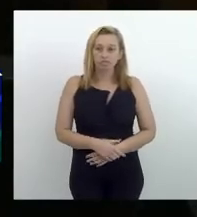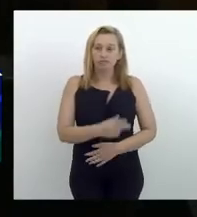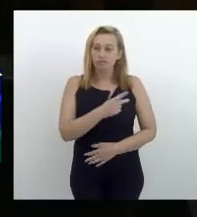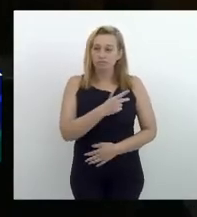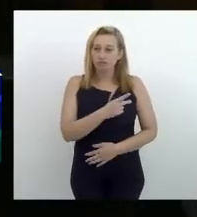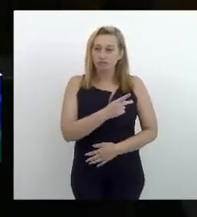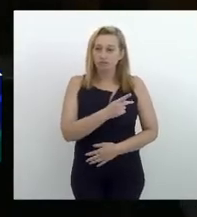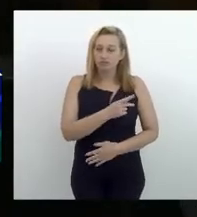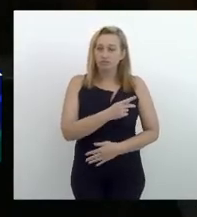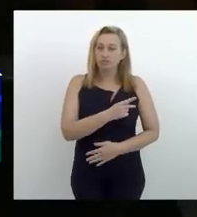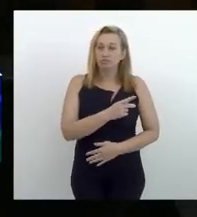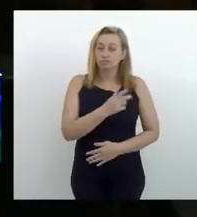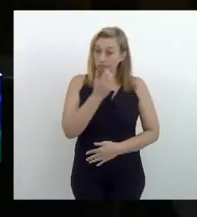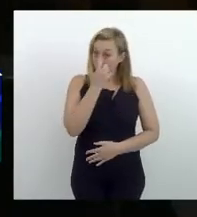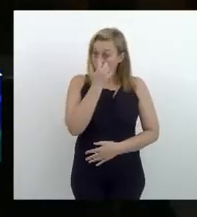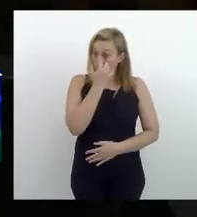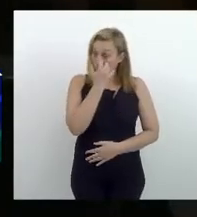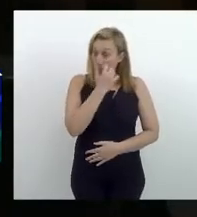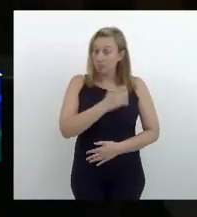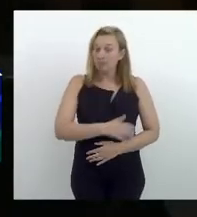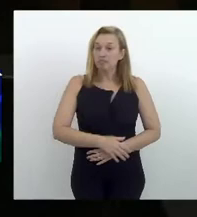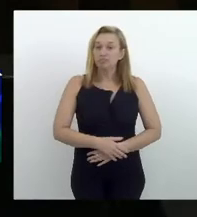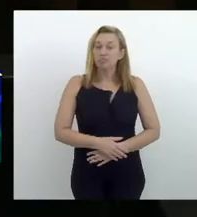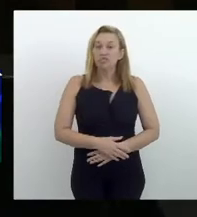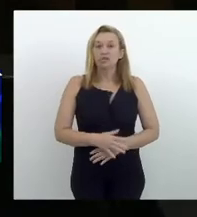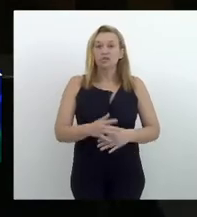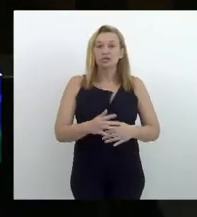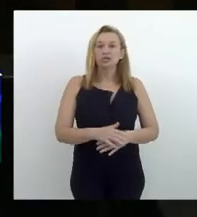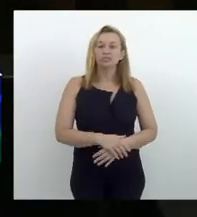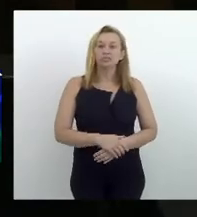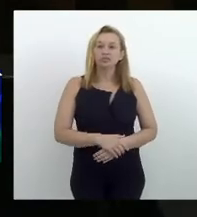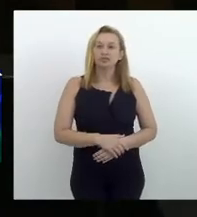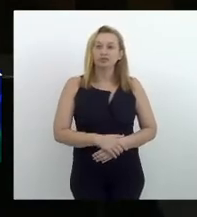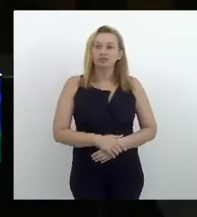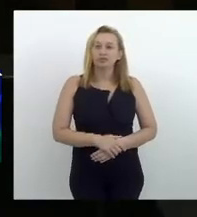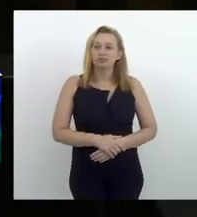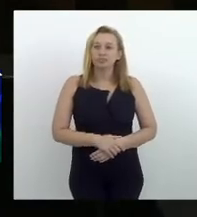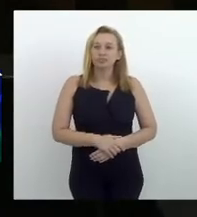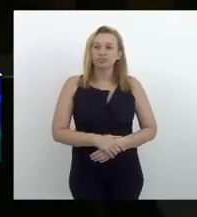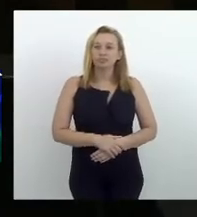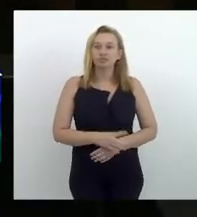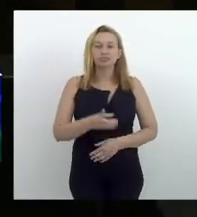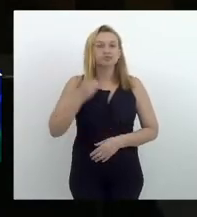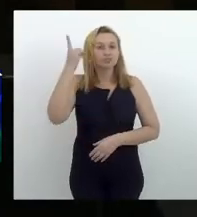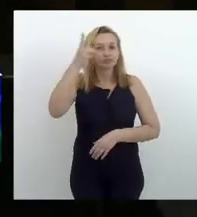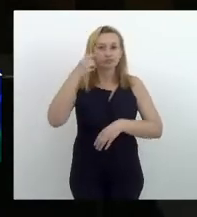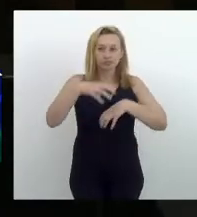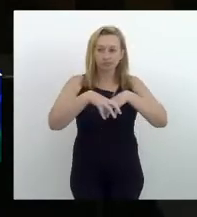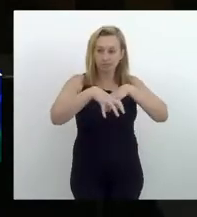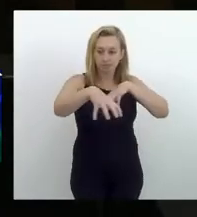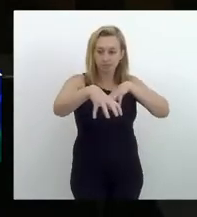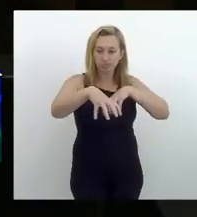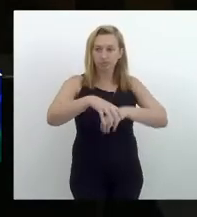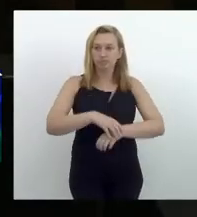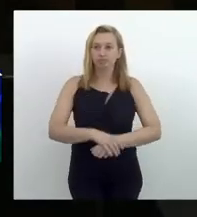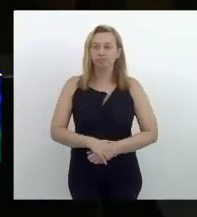senhoras e senhores deputados que nos assistem de forma remota,